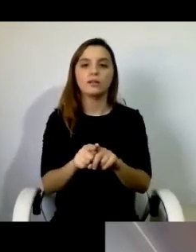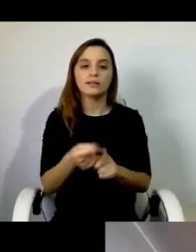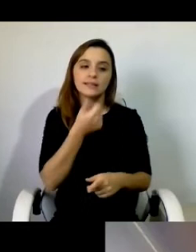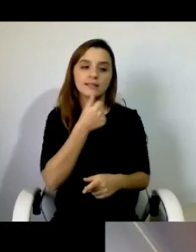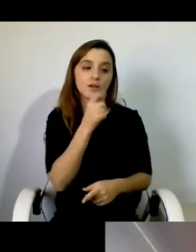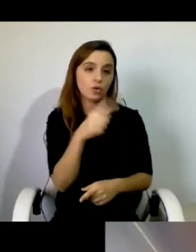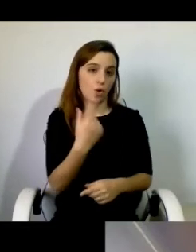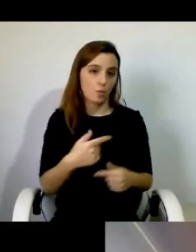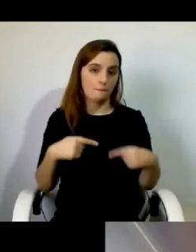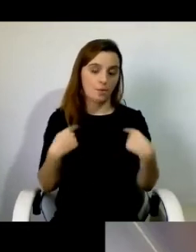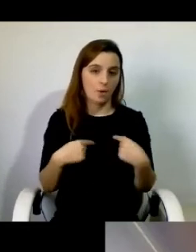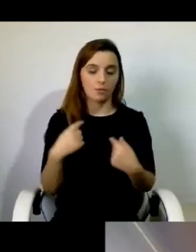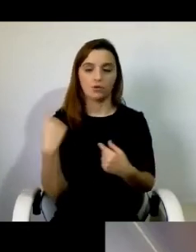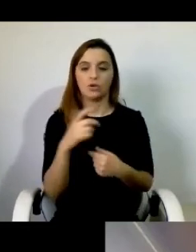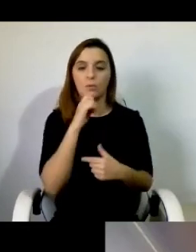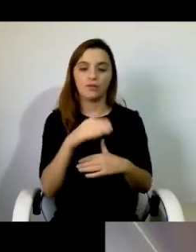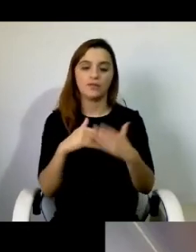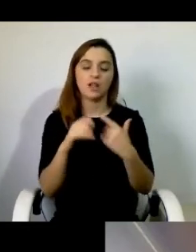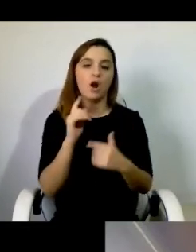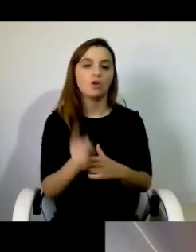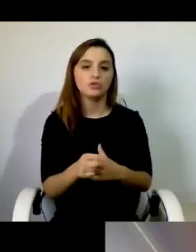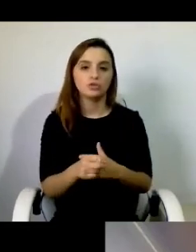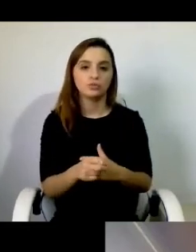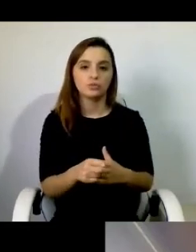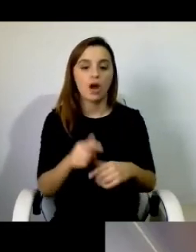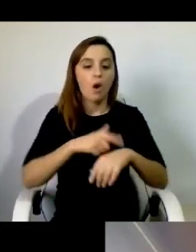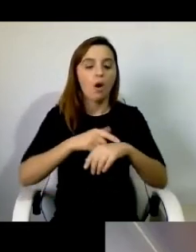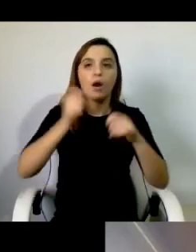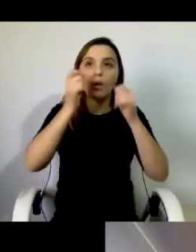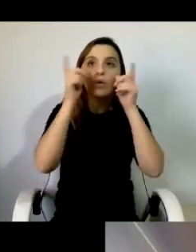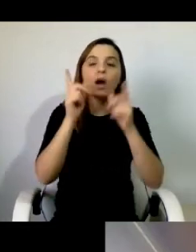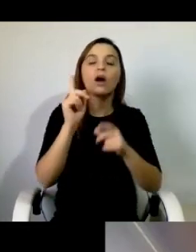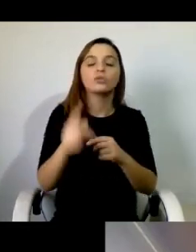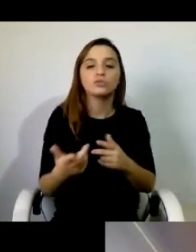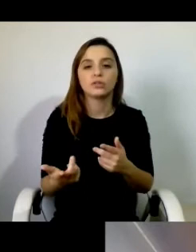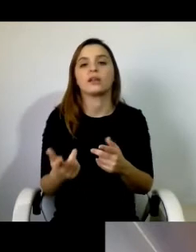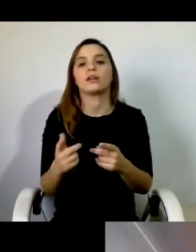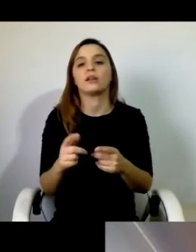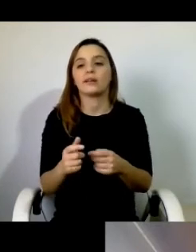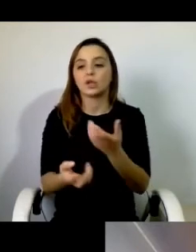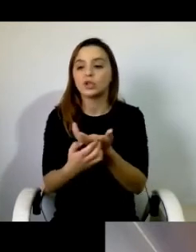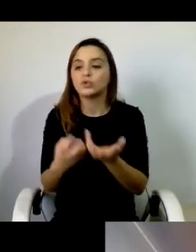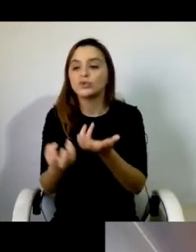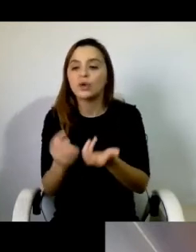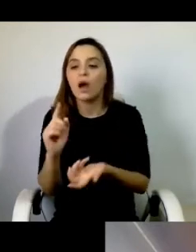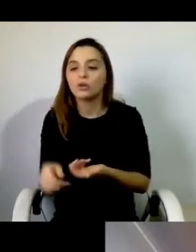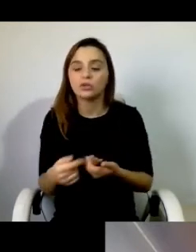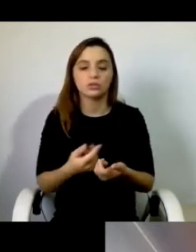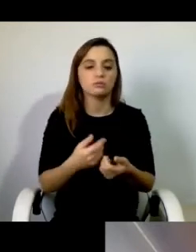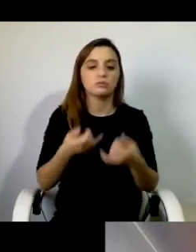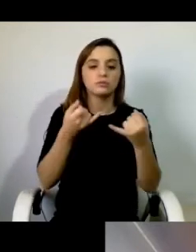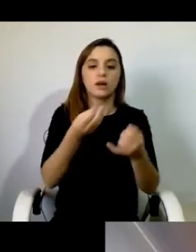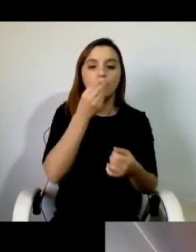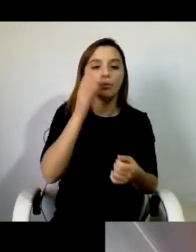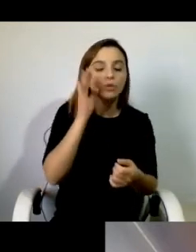é? Daquilo que queremos fazer, da que horas vamos acordar, do que é que vamos cozinhar, ou do que é que vamos almoçar, ou jantar,